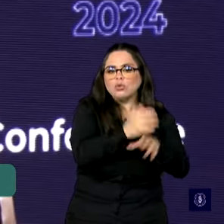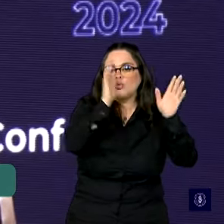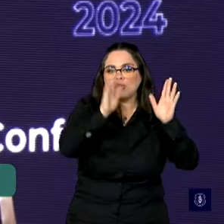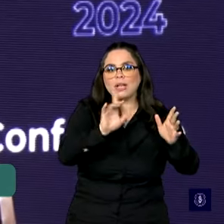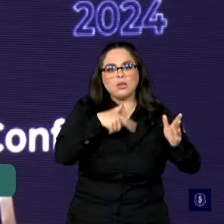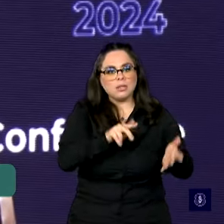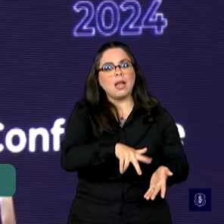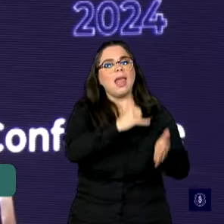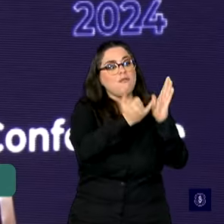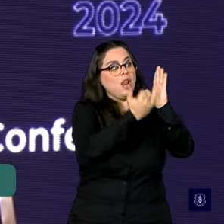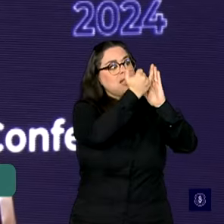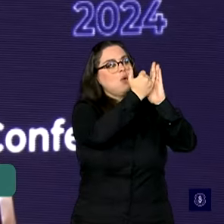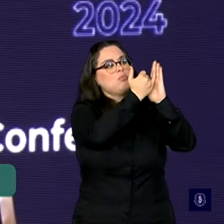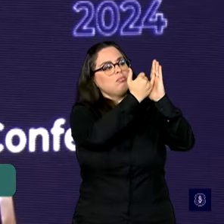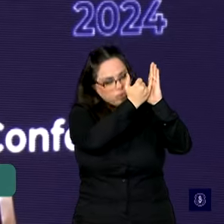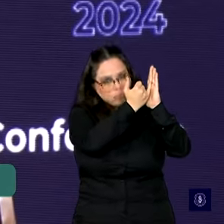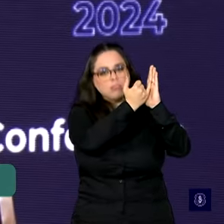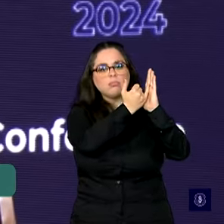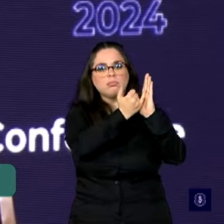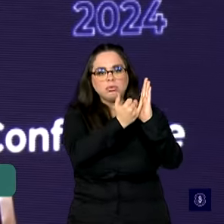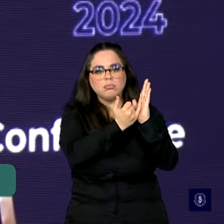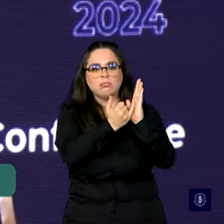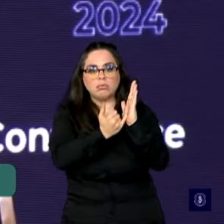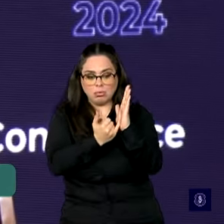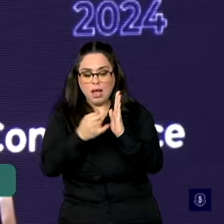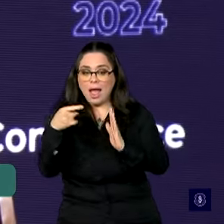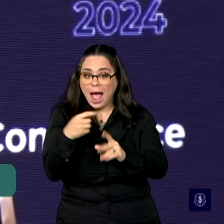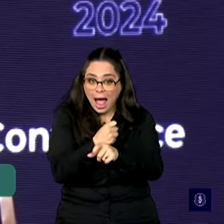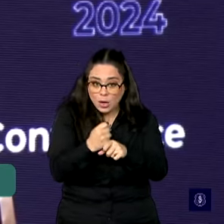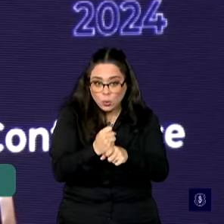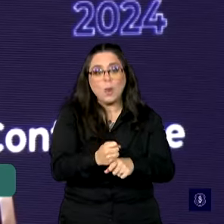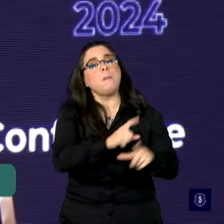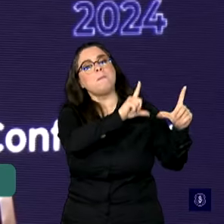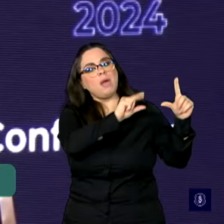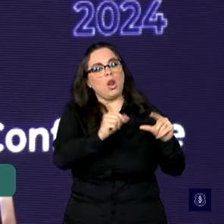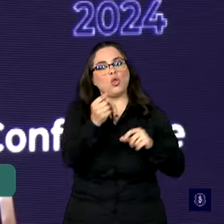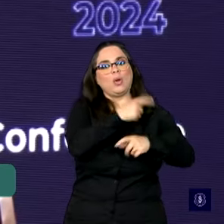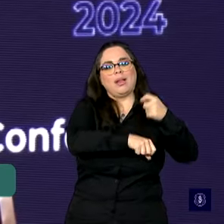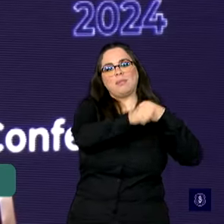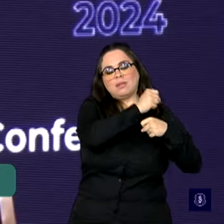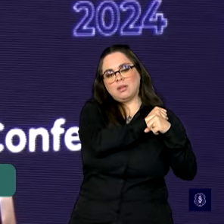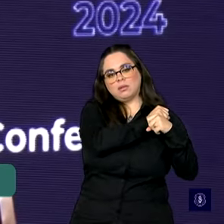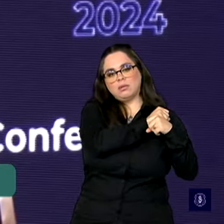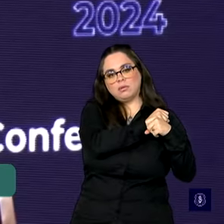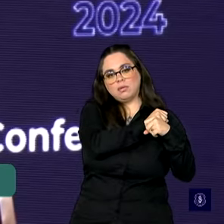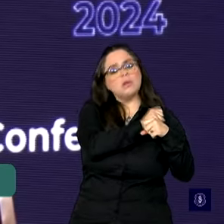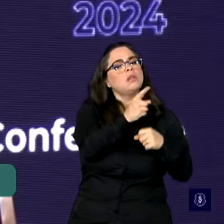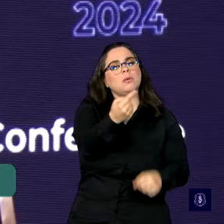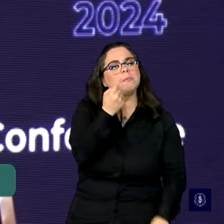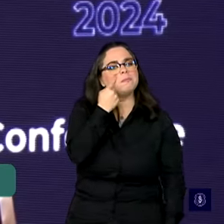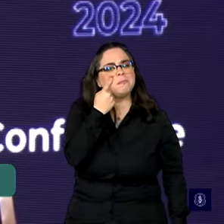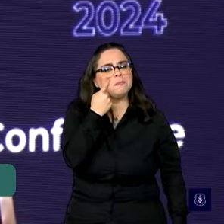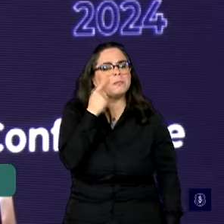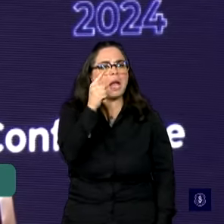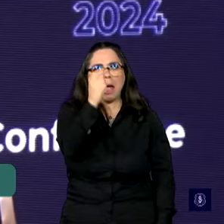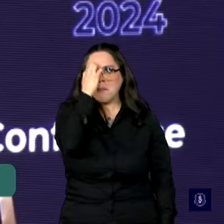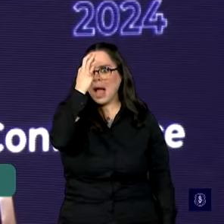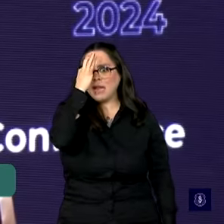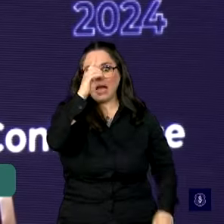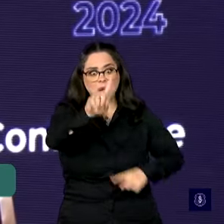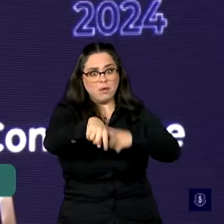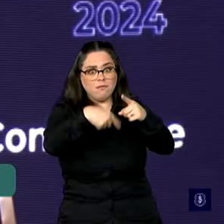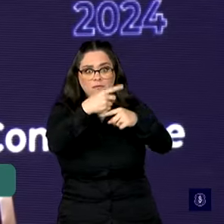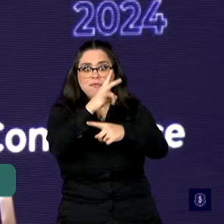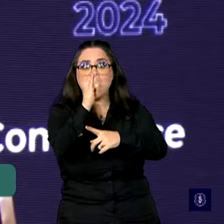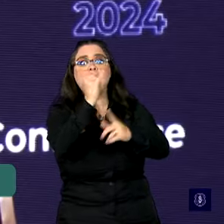derrubando a inflação. A inflação vai ser mais baixa esse ano do que foi no ano anterior e não há nenhuma razão para imaginar que a do ano